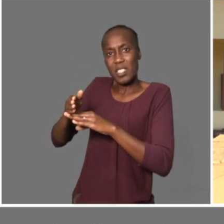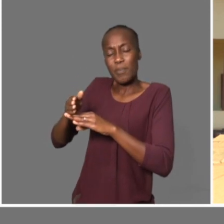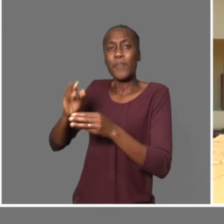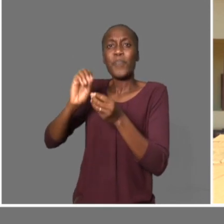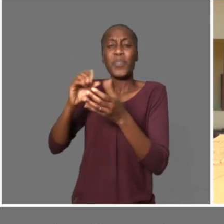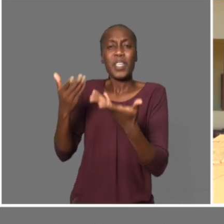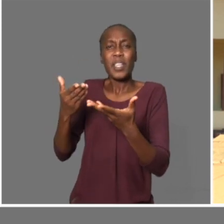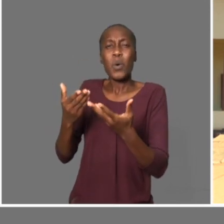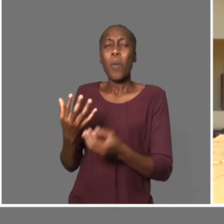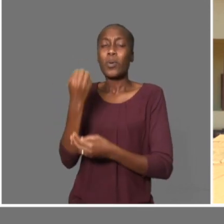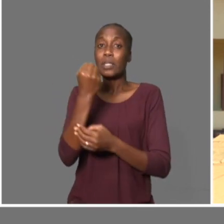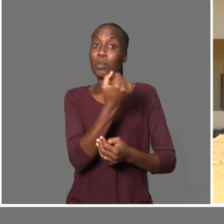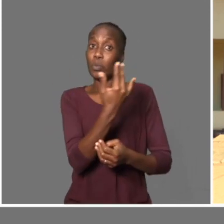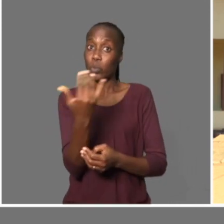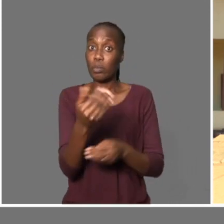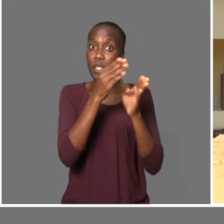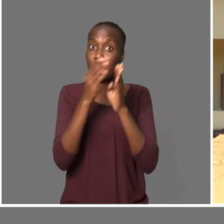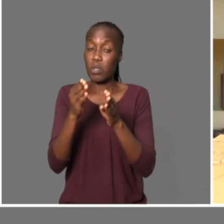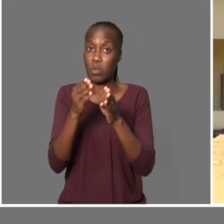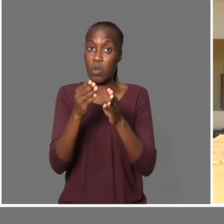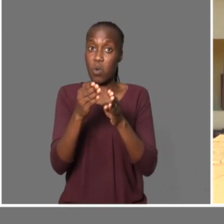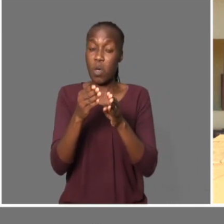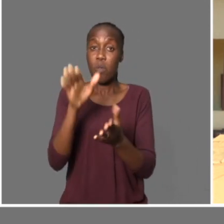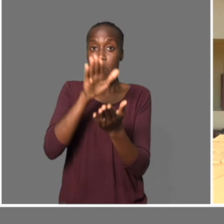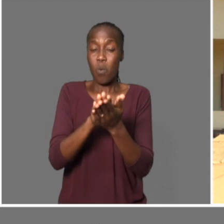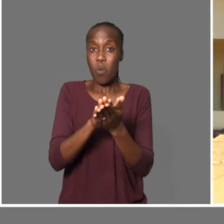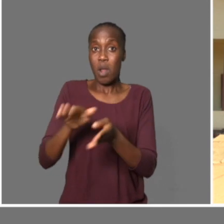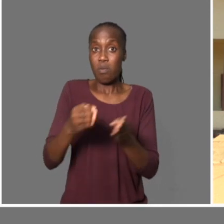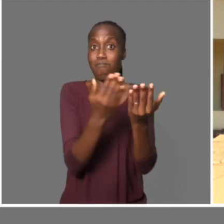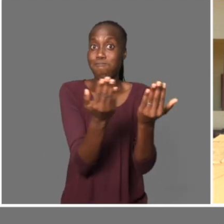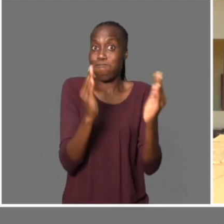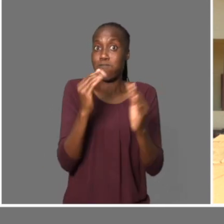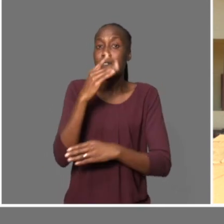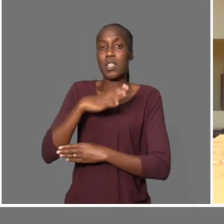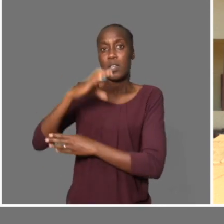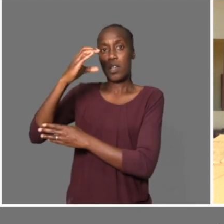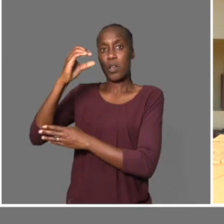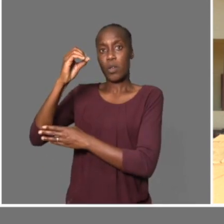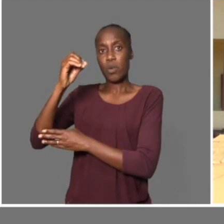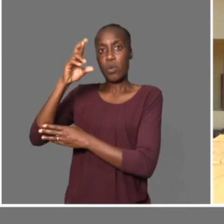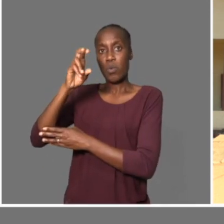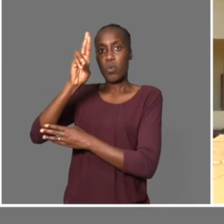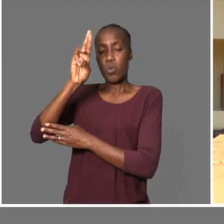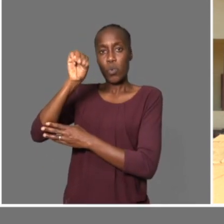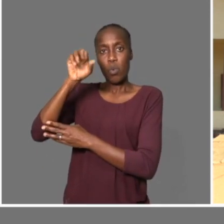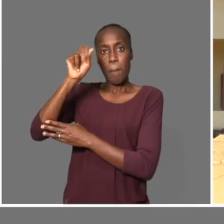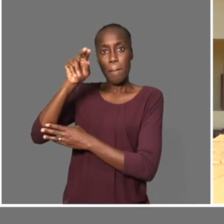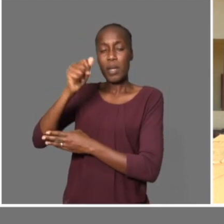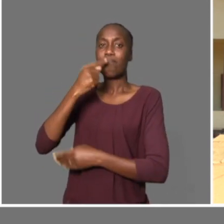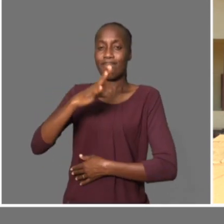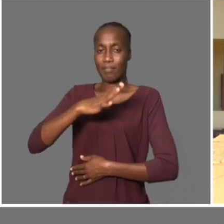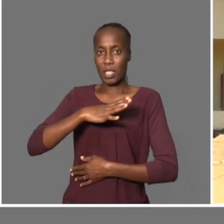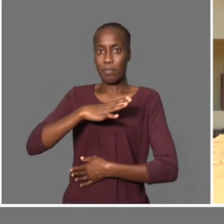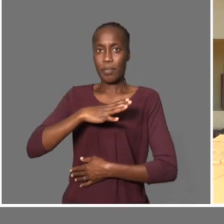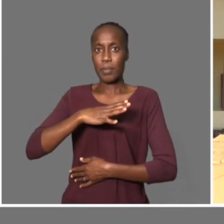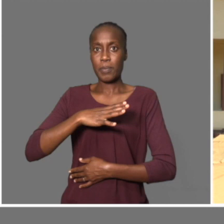estão lá dentro da barragem também poderão fazer a piscicultura. Isso faria com que o número dos